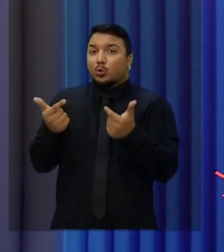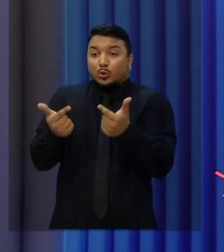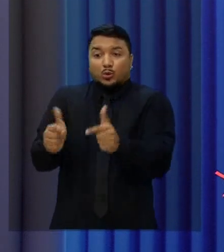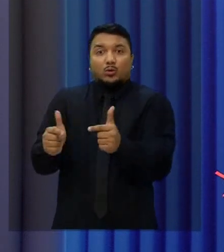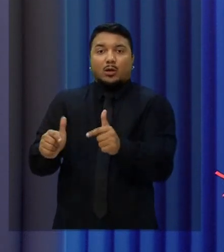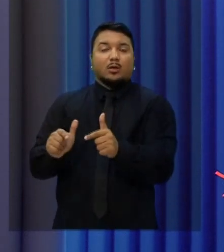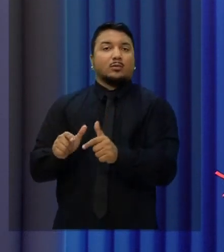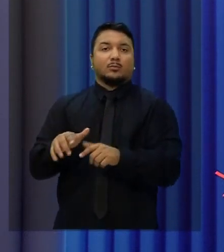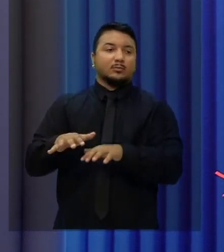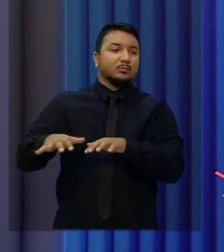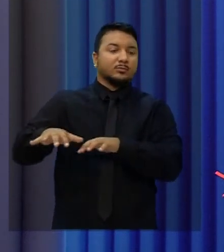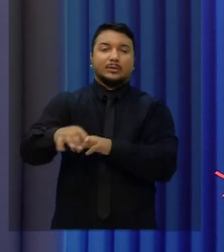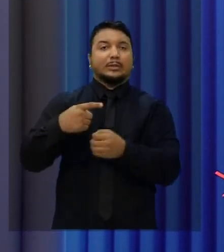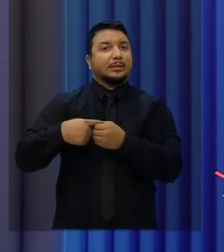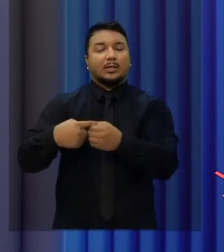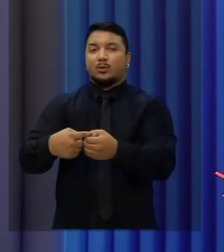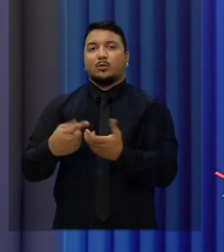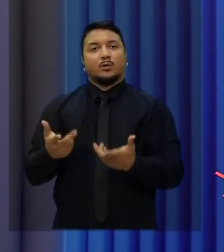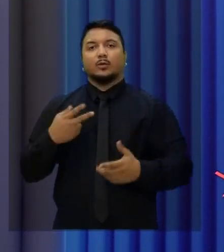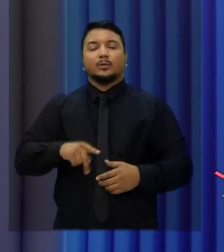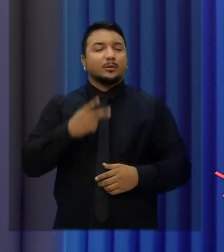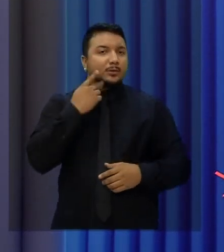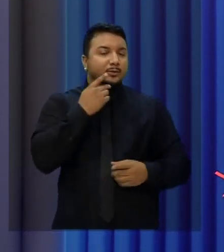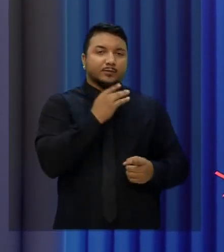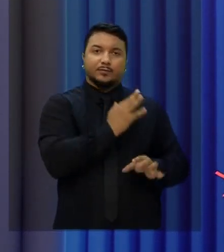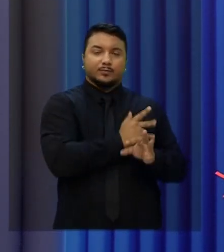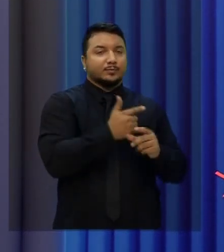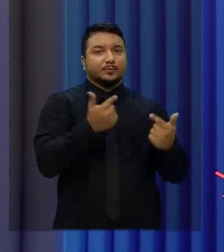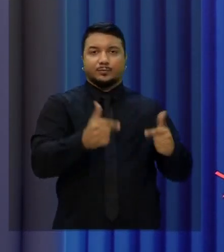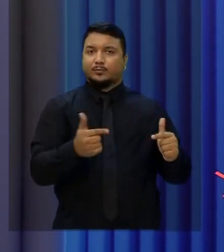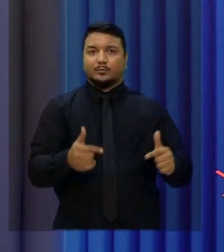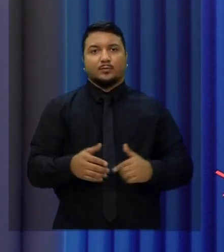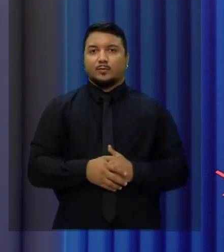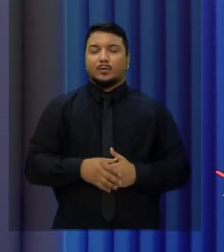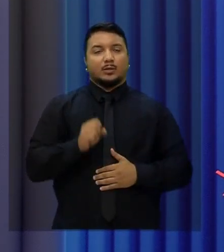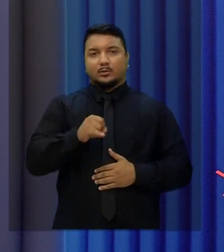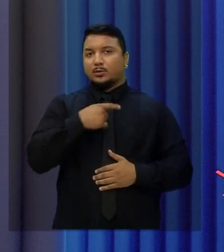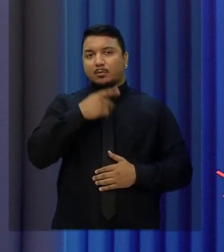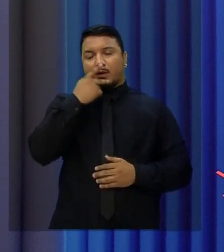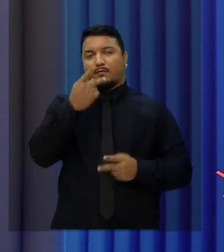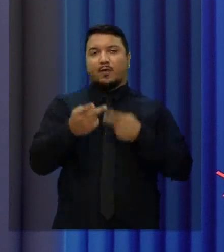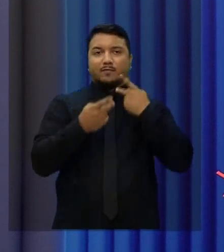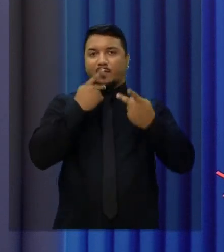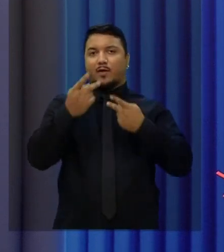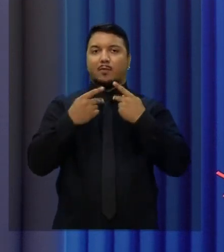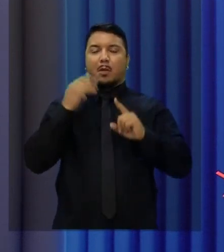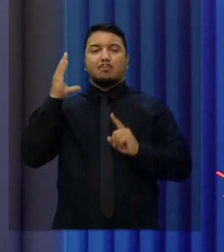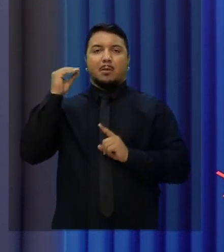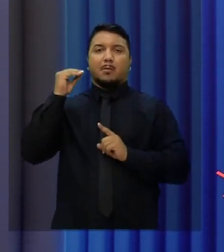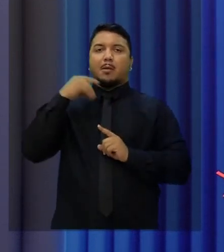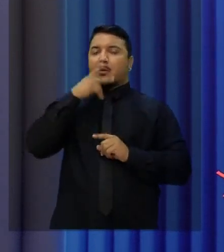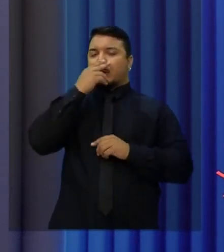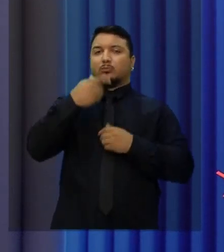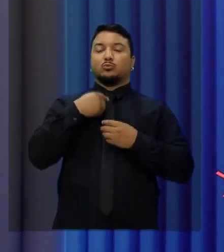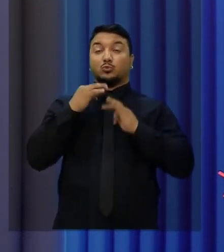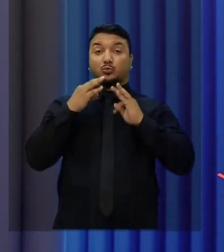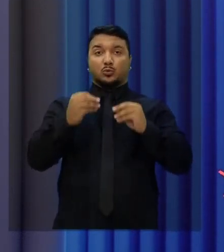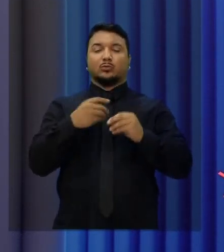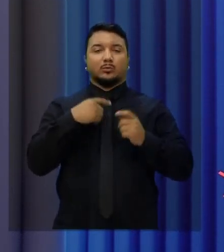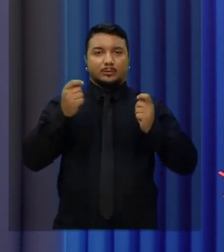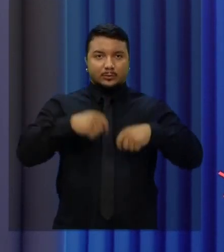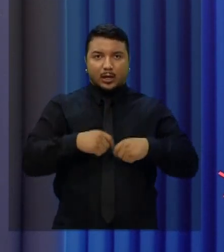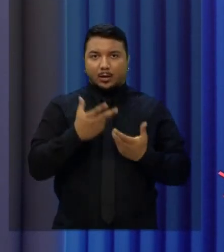crianças no interior e aqui na capital também. Na boca de candidato orientado por marqueteiro, cabe tudo. Eu queria lhe lembrar,